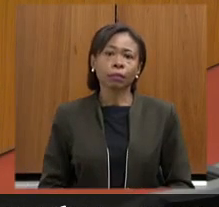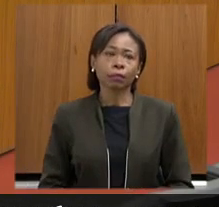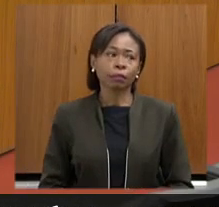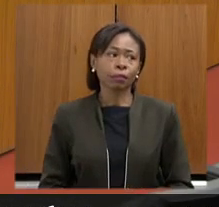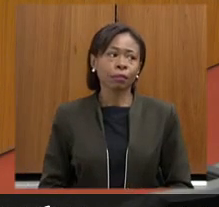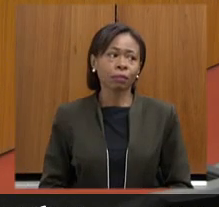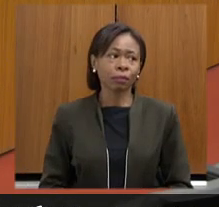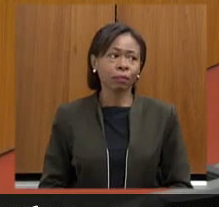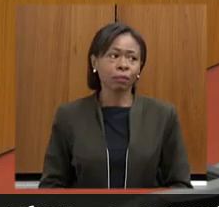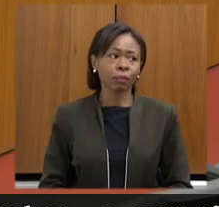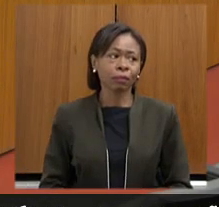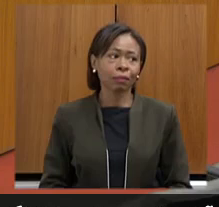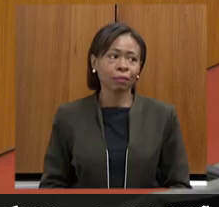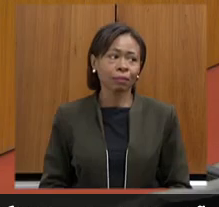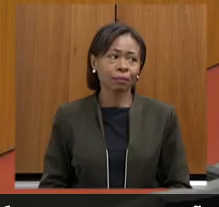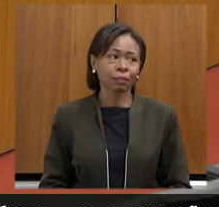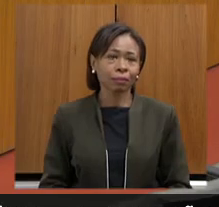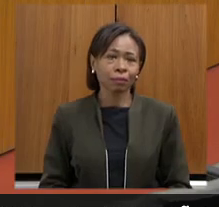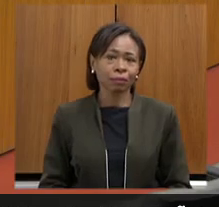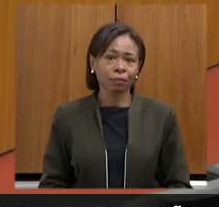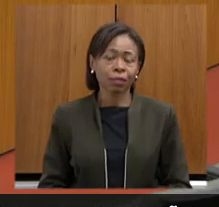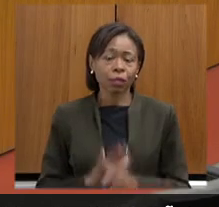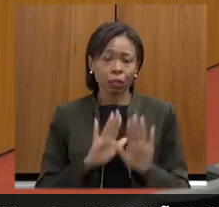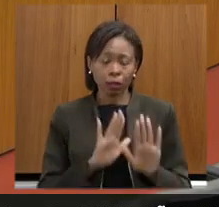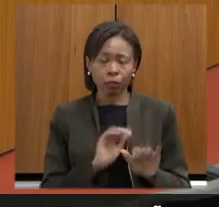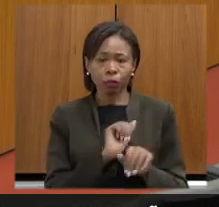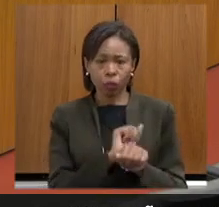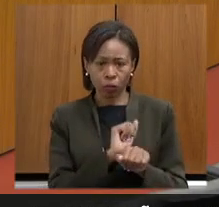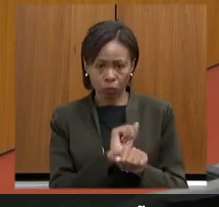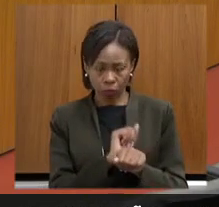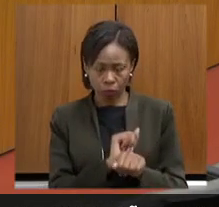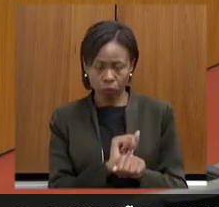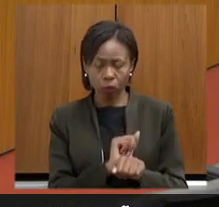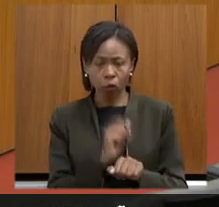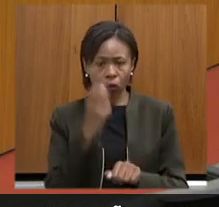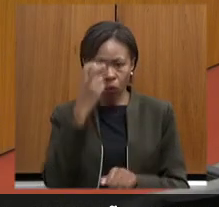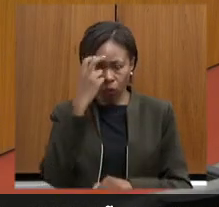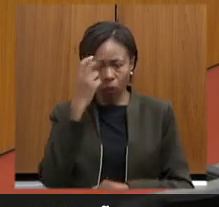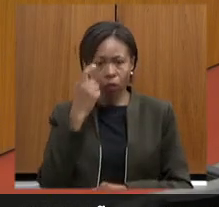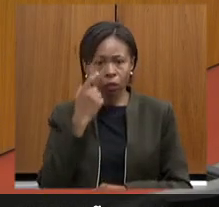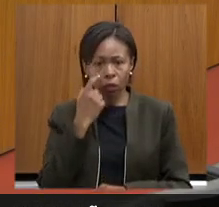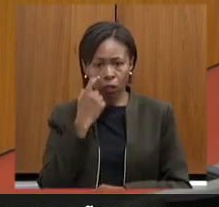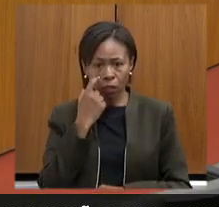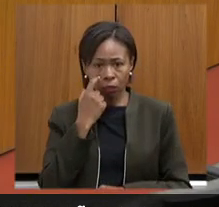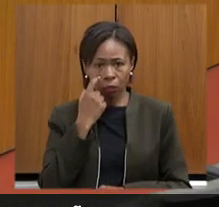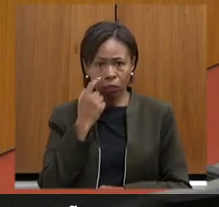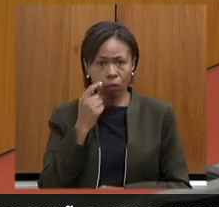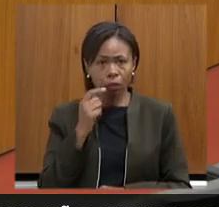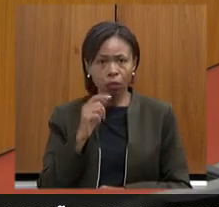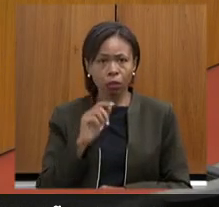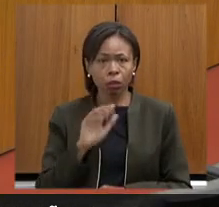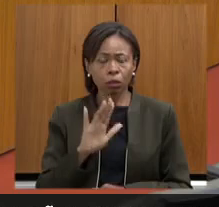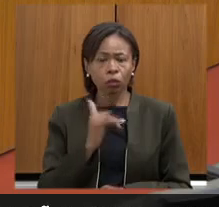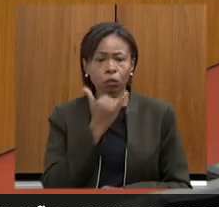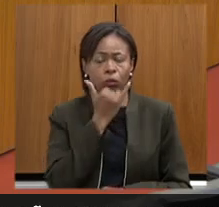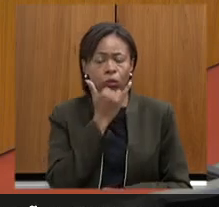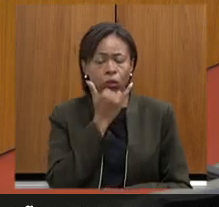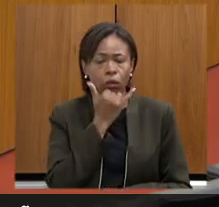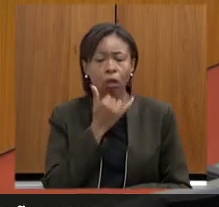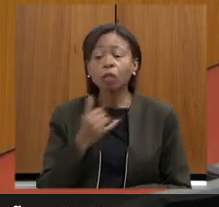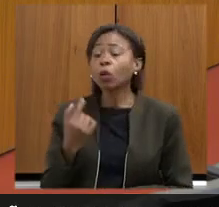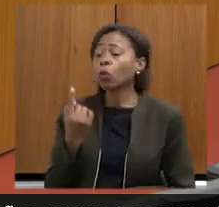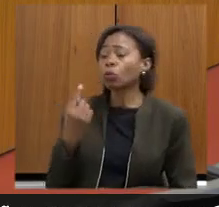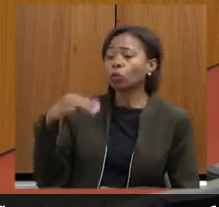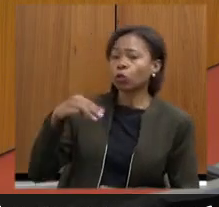só um minutinho deputado Zé Guilherme não entendi eu estava conversando um minuto